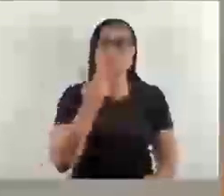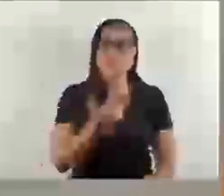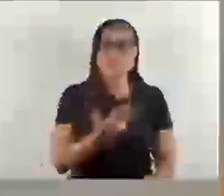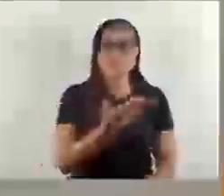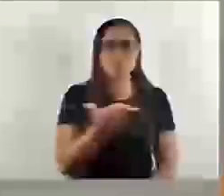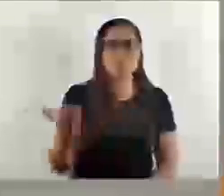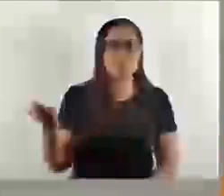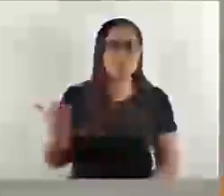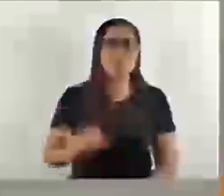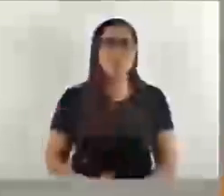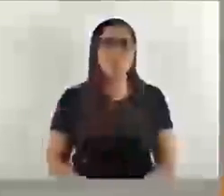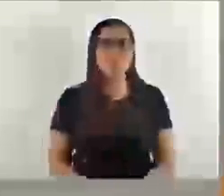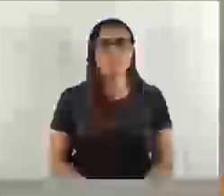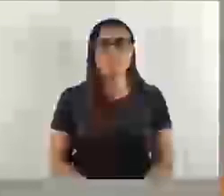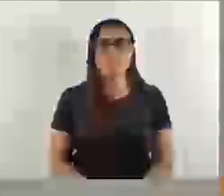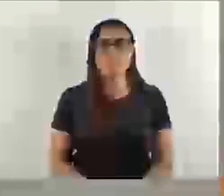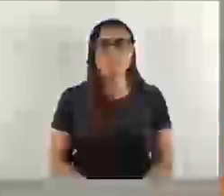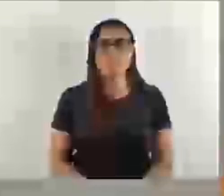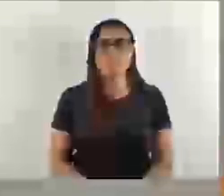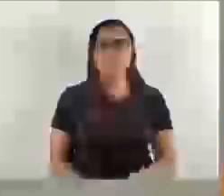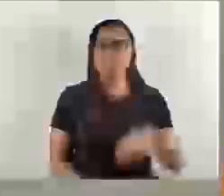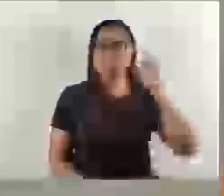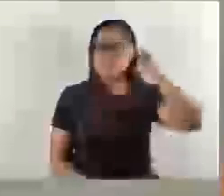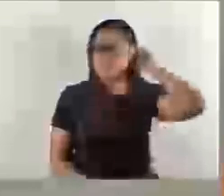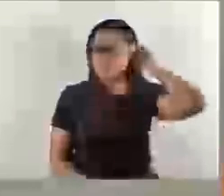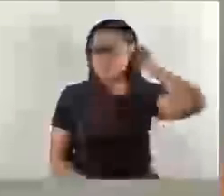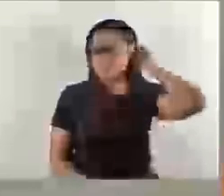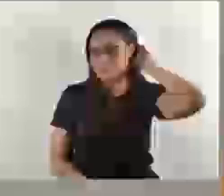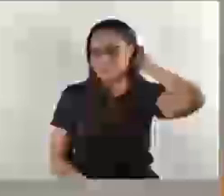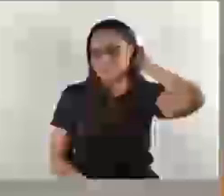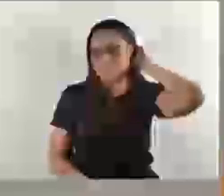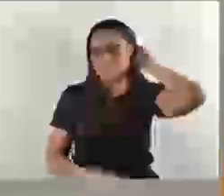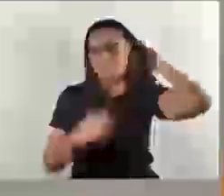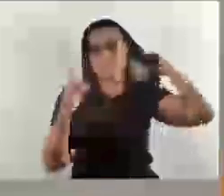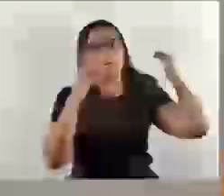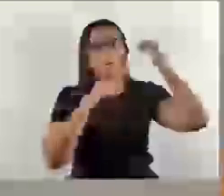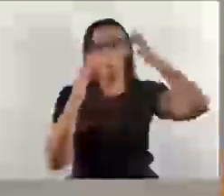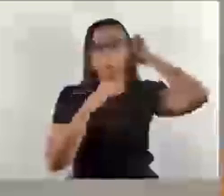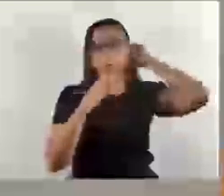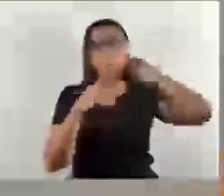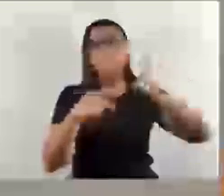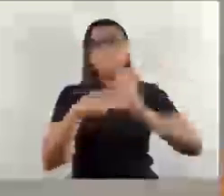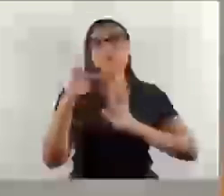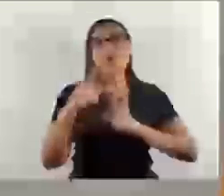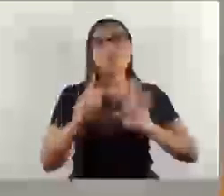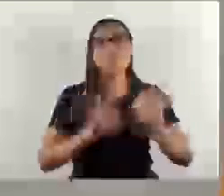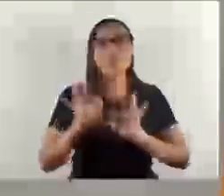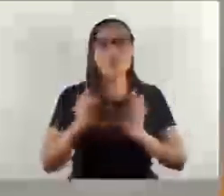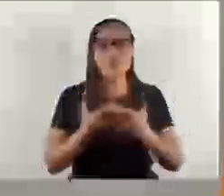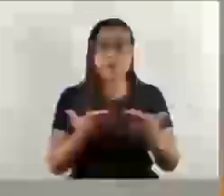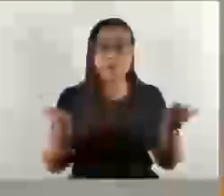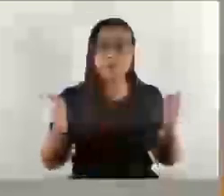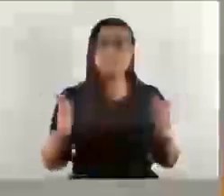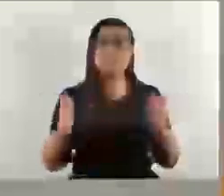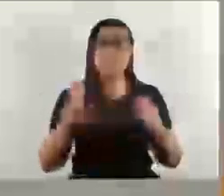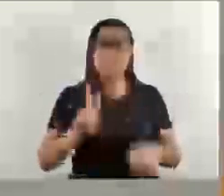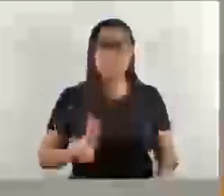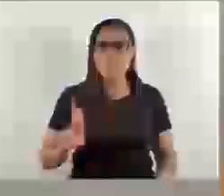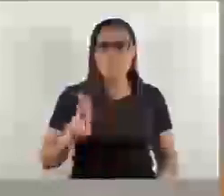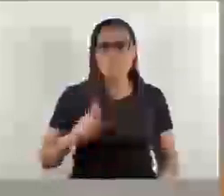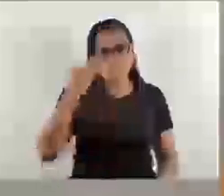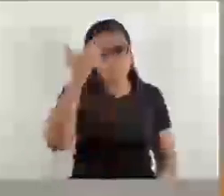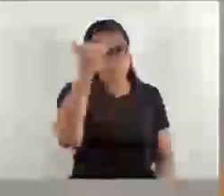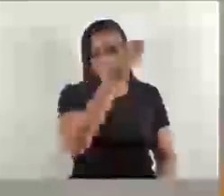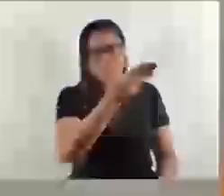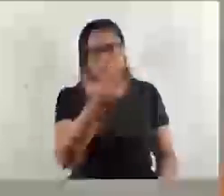venha logo esse projeto para casa, essa discussão, essa sessão de uso. Agradeço a todos os